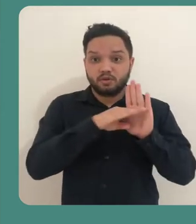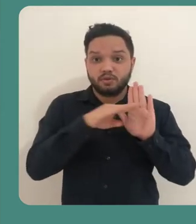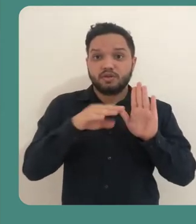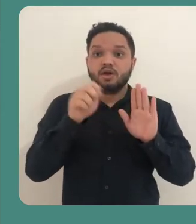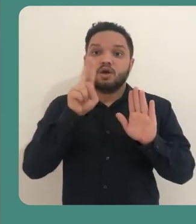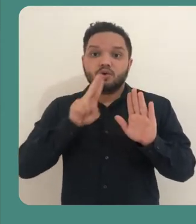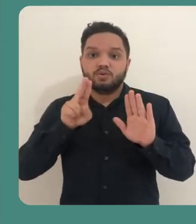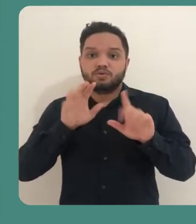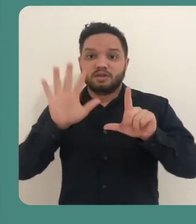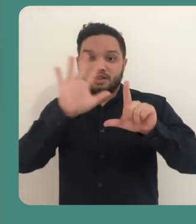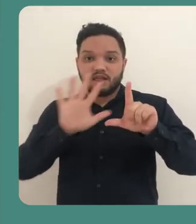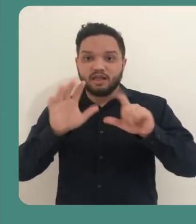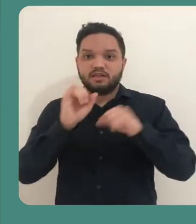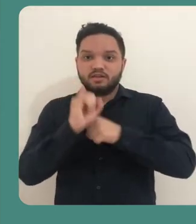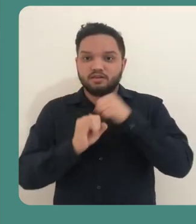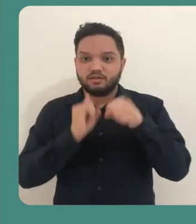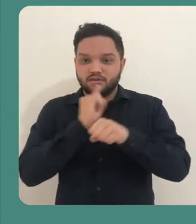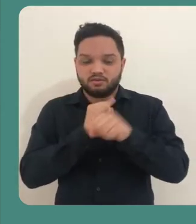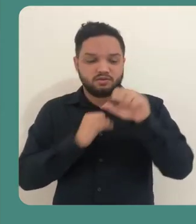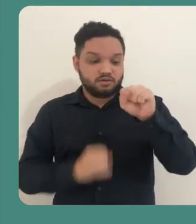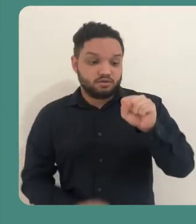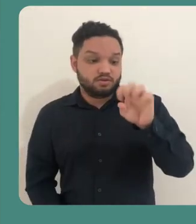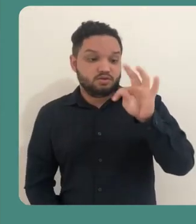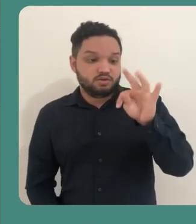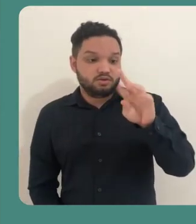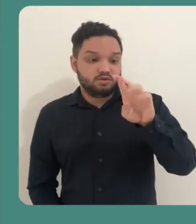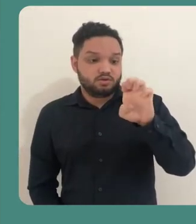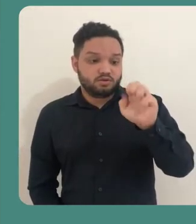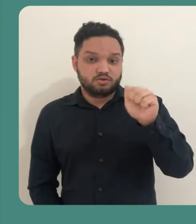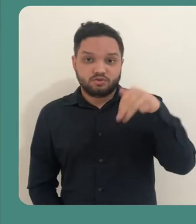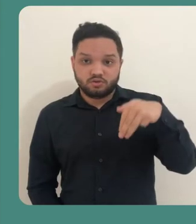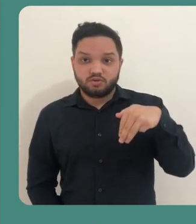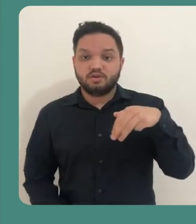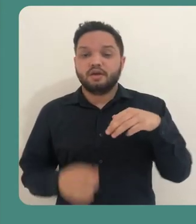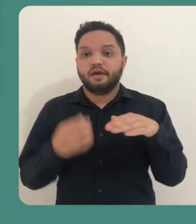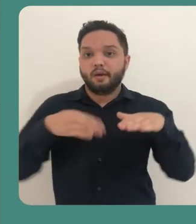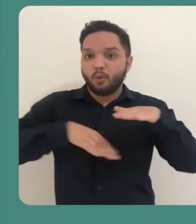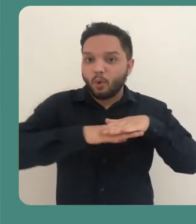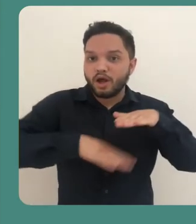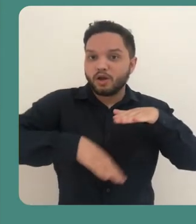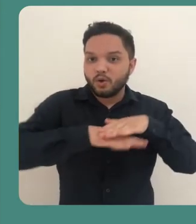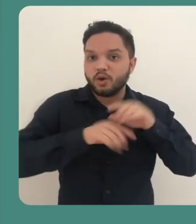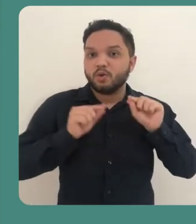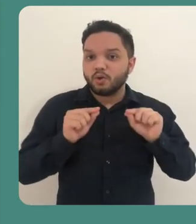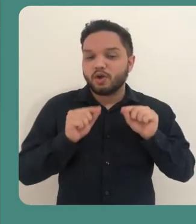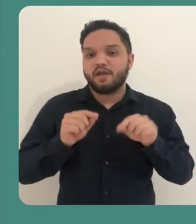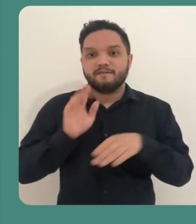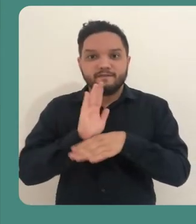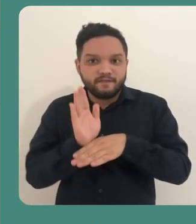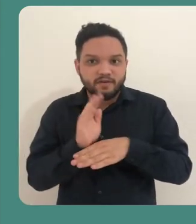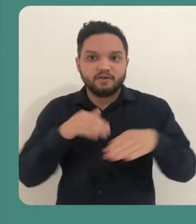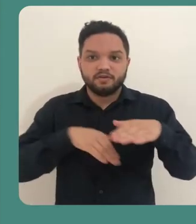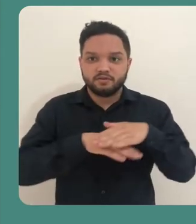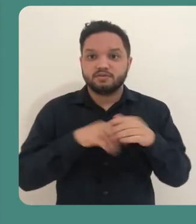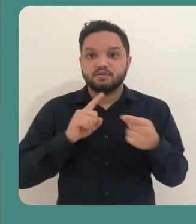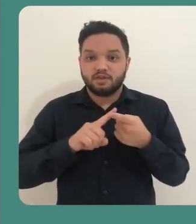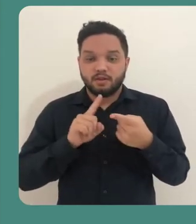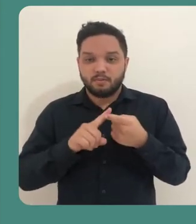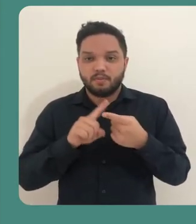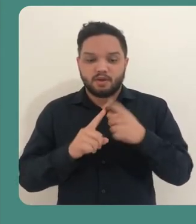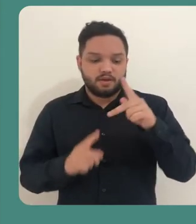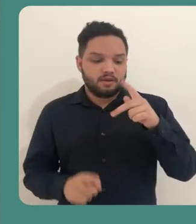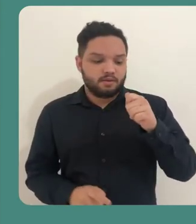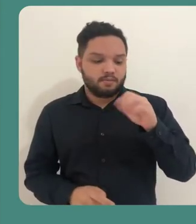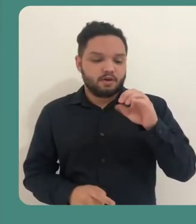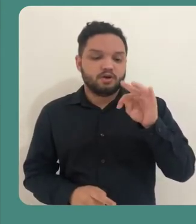funciona como uma tela digital, ou o Stream, que é um repositório de vídeos da Microsoft, além do